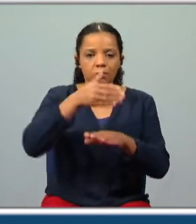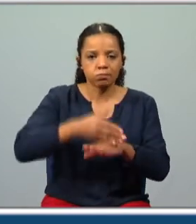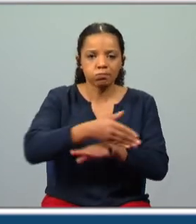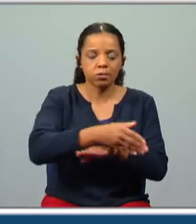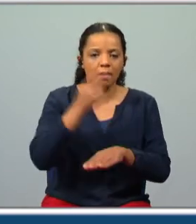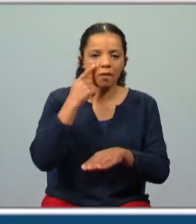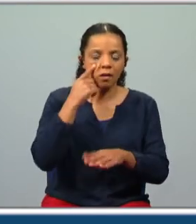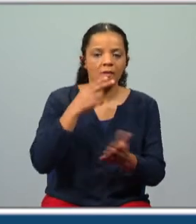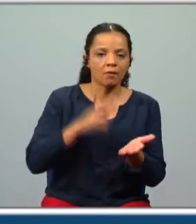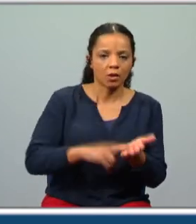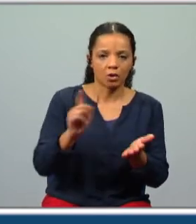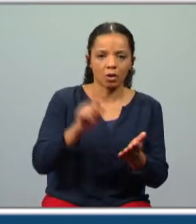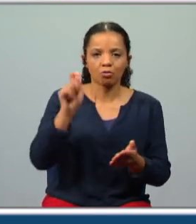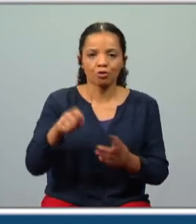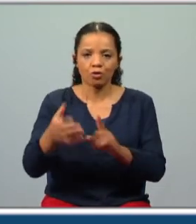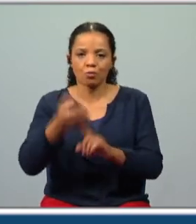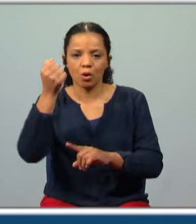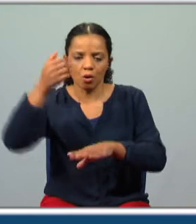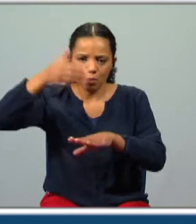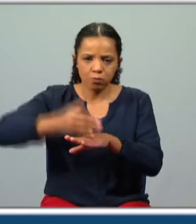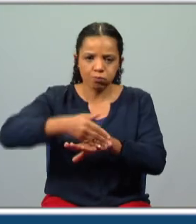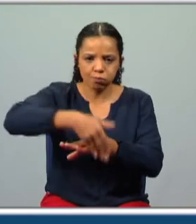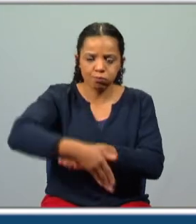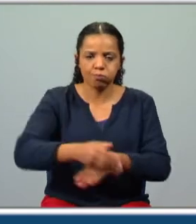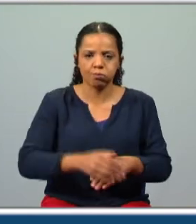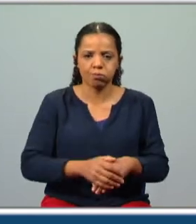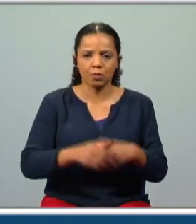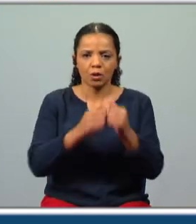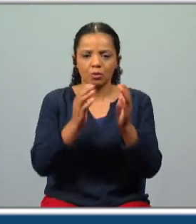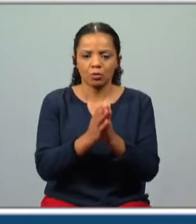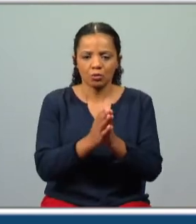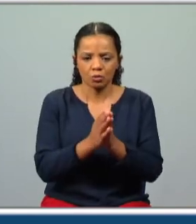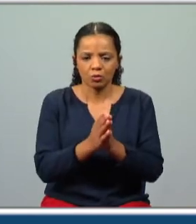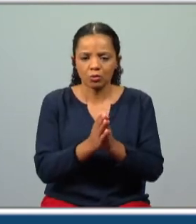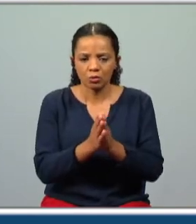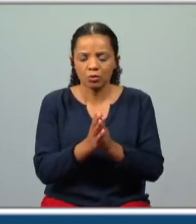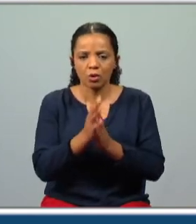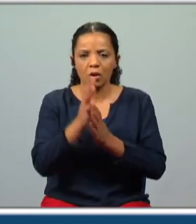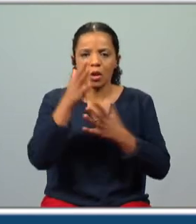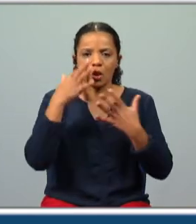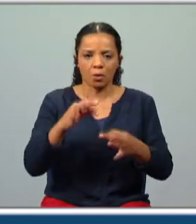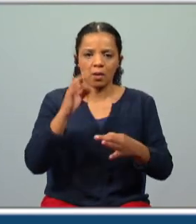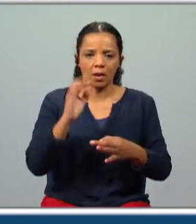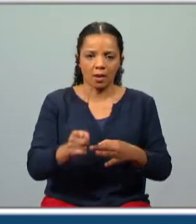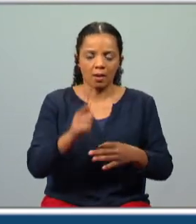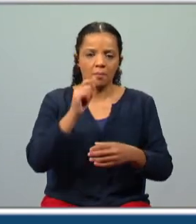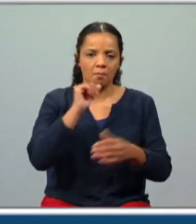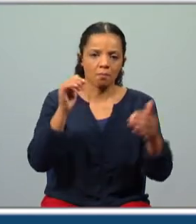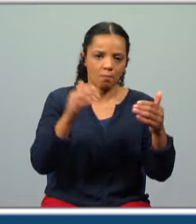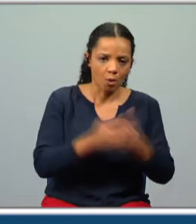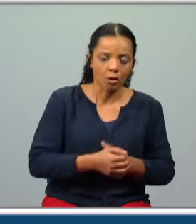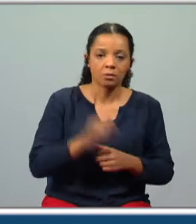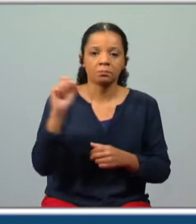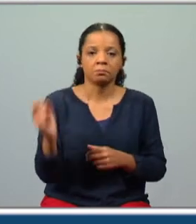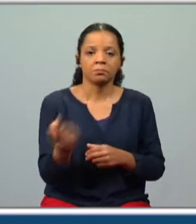ano se é verdade o que o meu juízo alcança naufrágios perdições toda a sorte que o menor mal de todos seja a morte e do primeiro